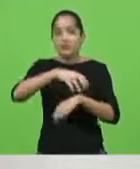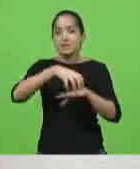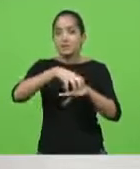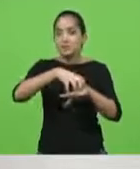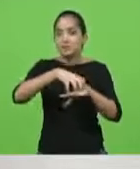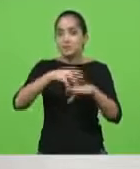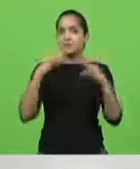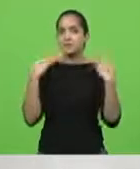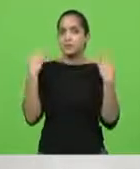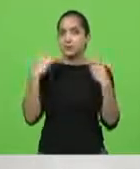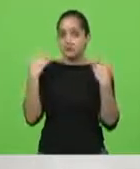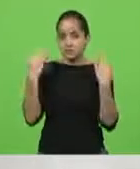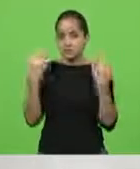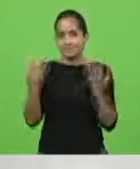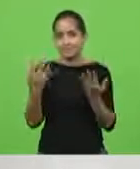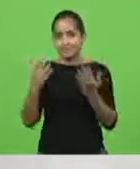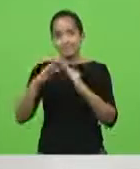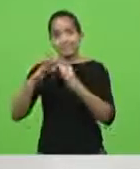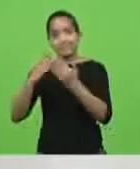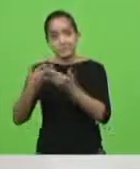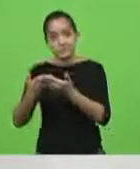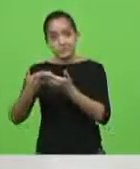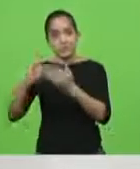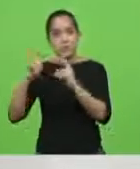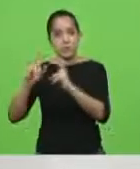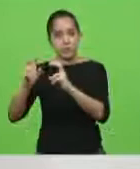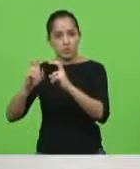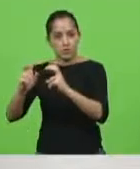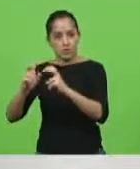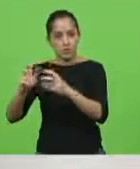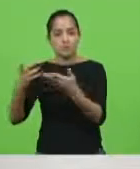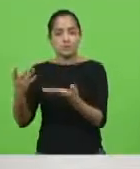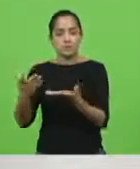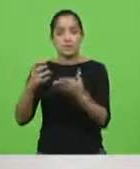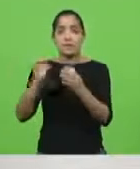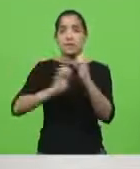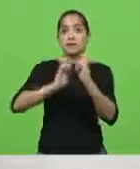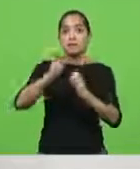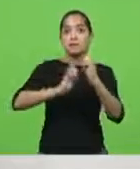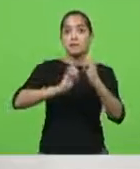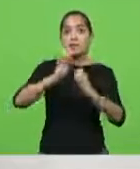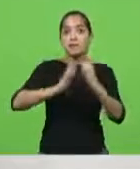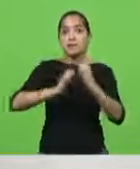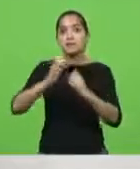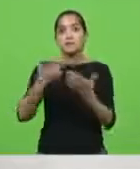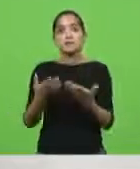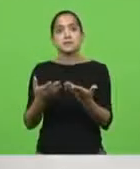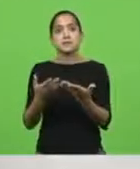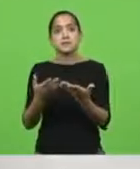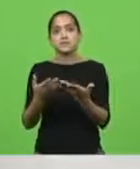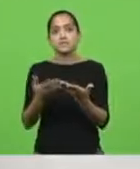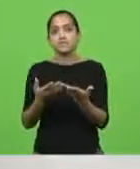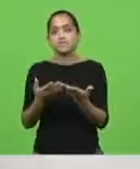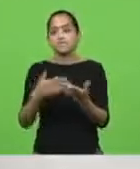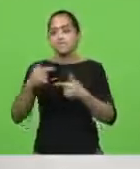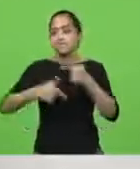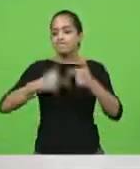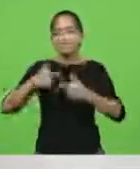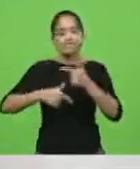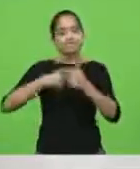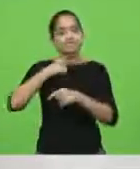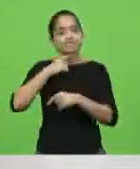turismo, o transporte escolar, empresas que, inadvertidamente, simplesmente não trabalharam.